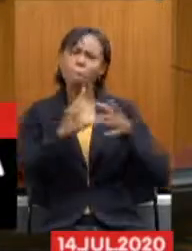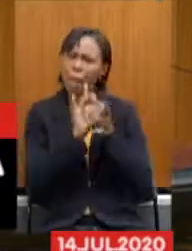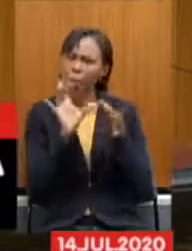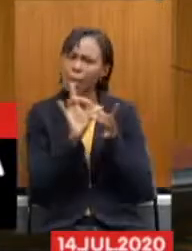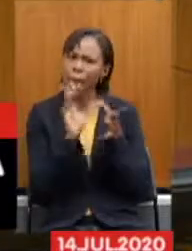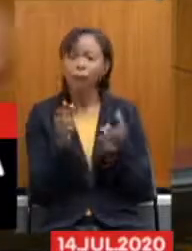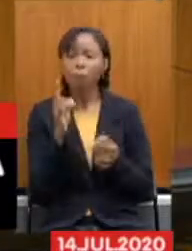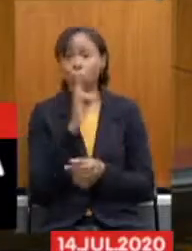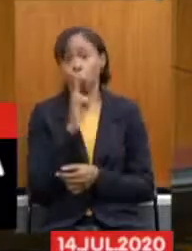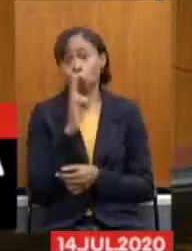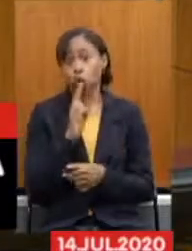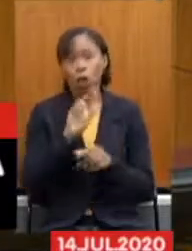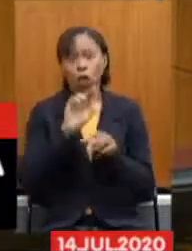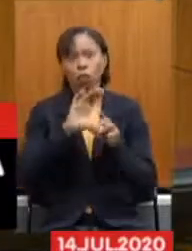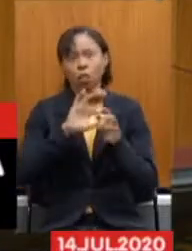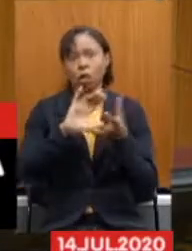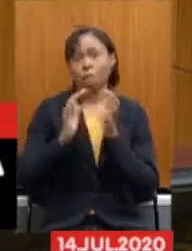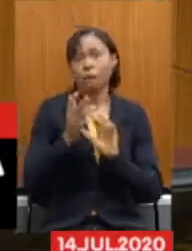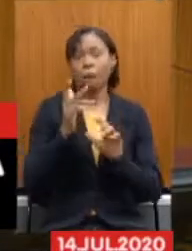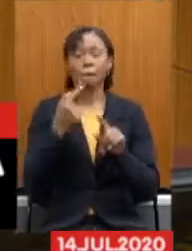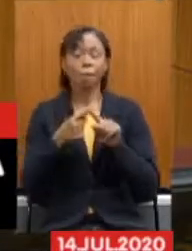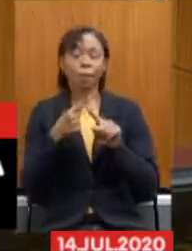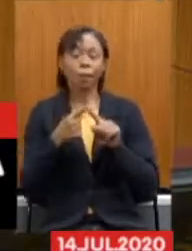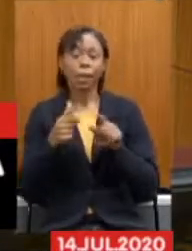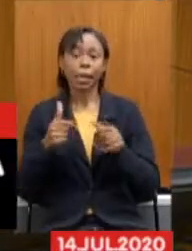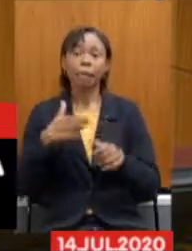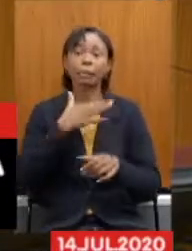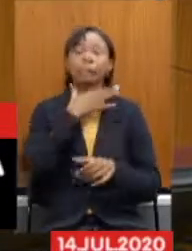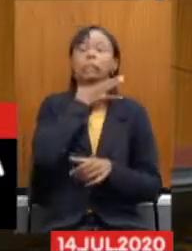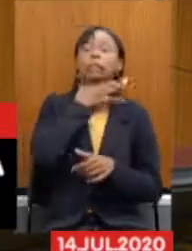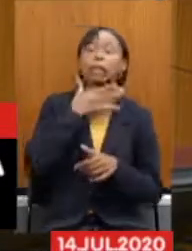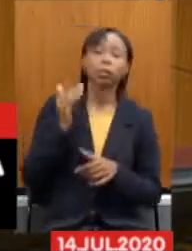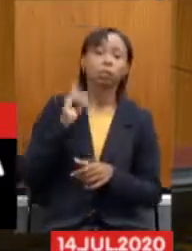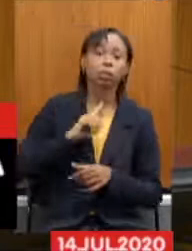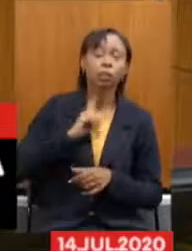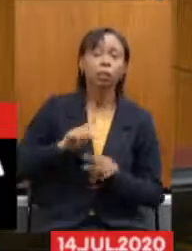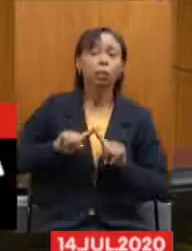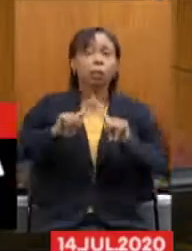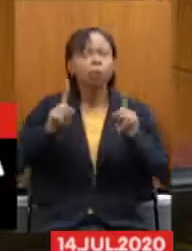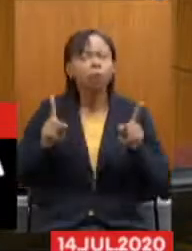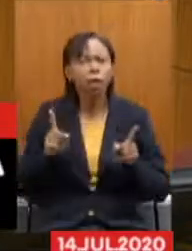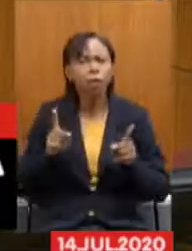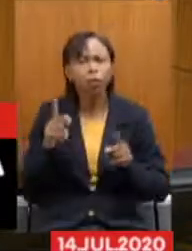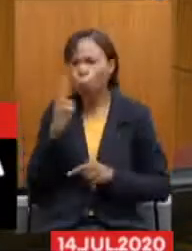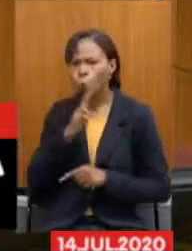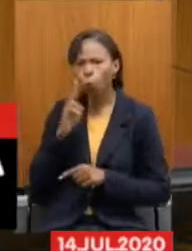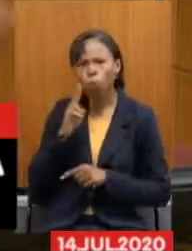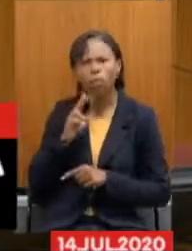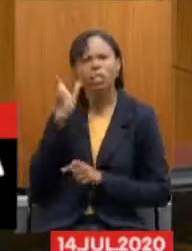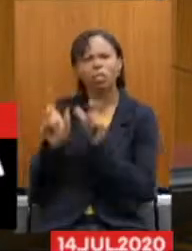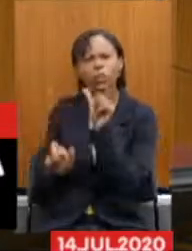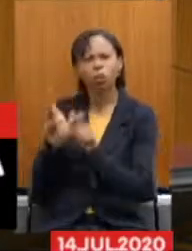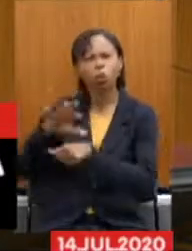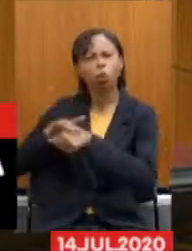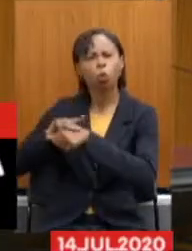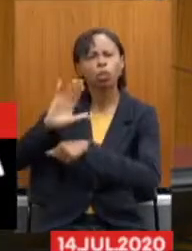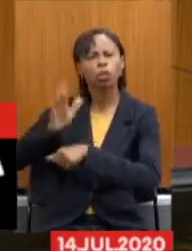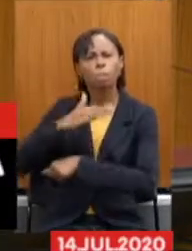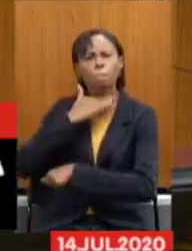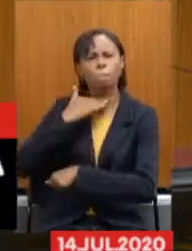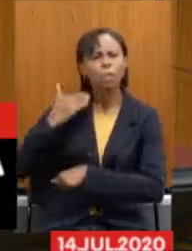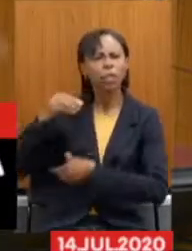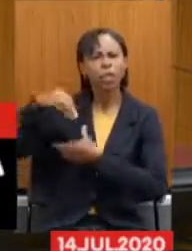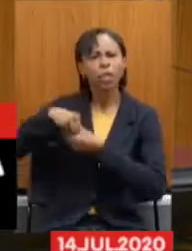urgência de fazer a reforma porque o Estado está quebrado, não tem urgência de discutir os pacientes que morreram no jogo por negligência